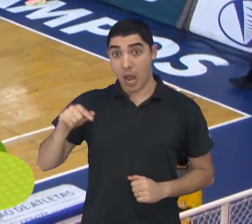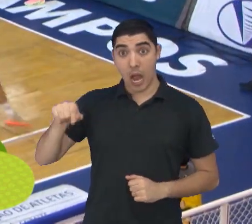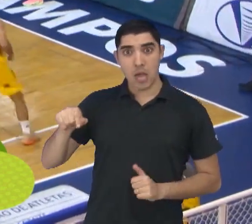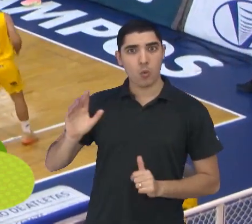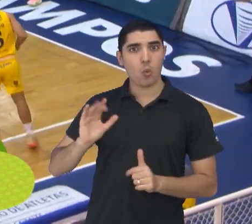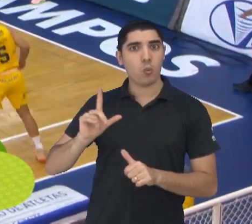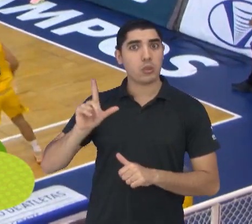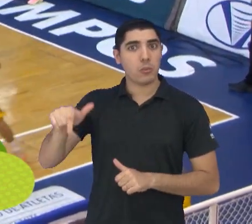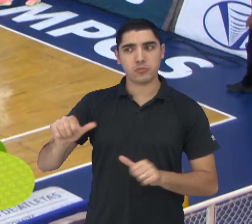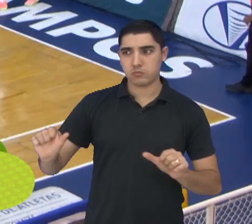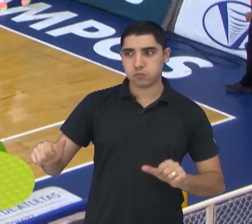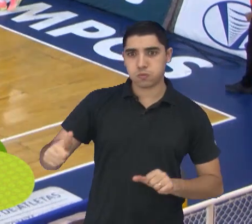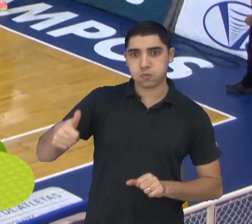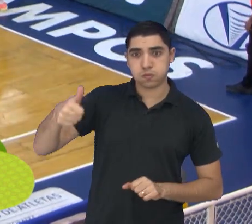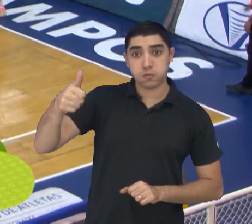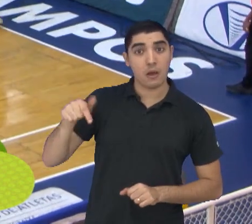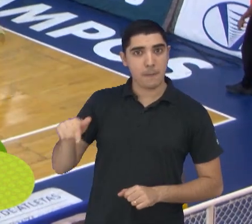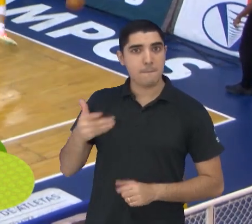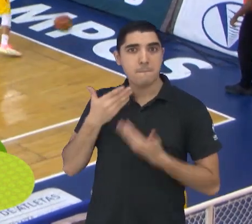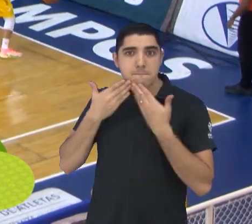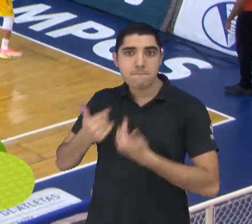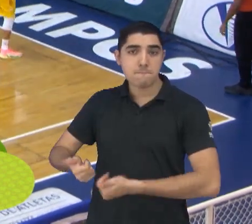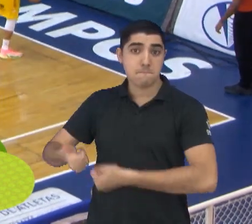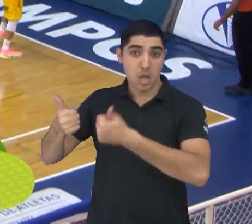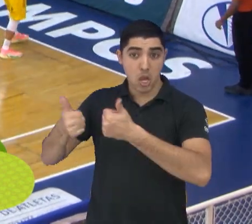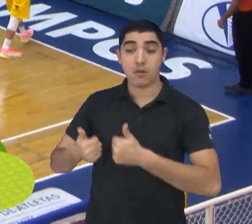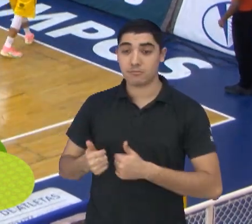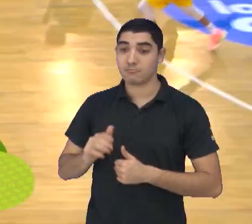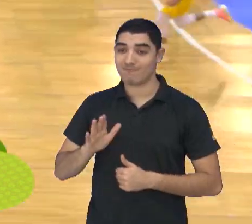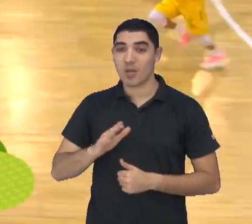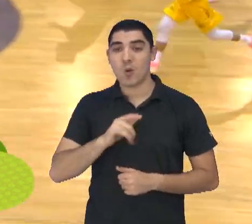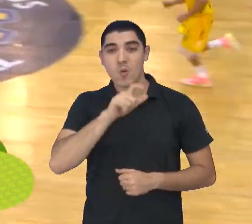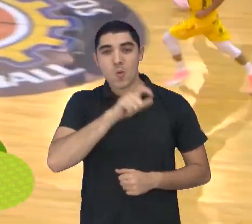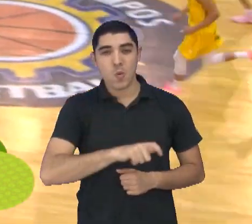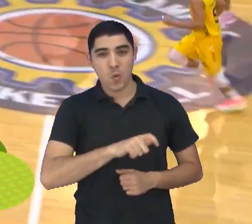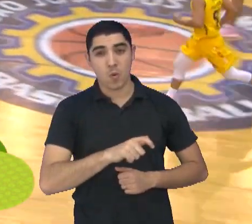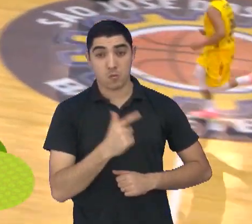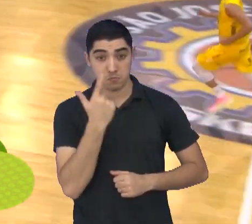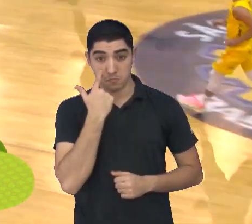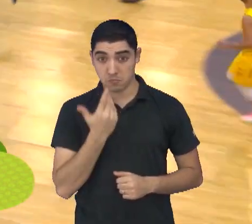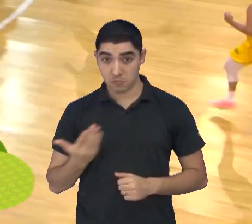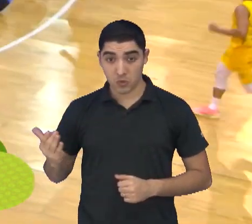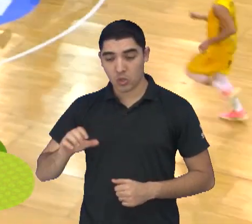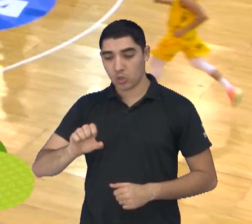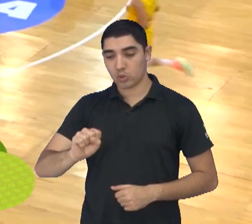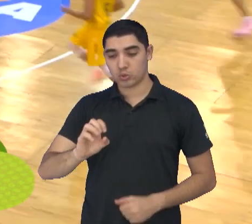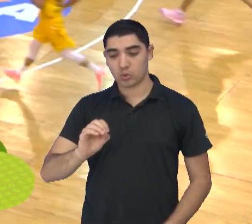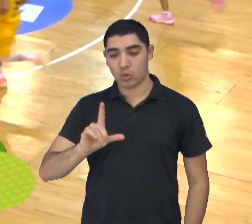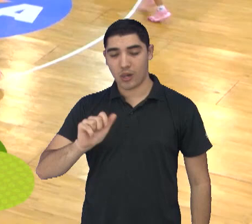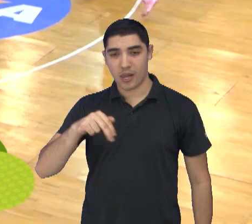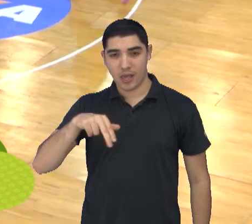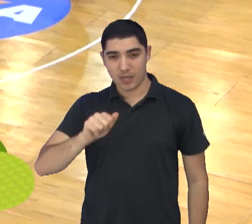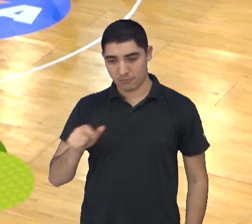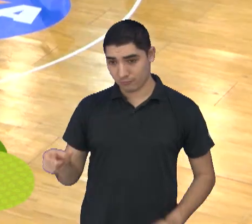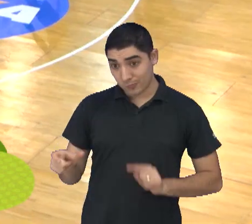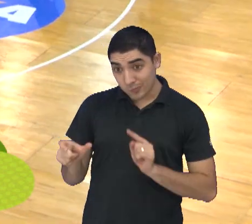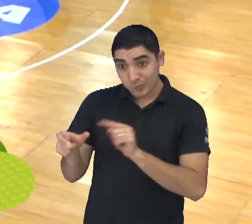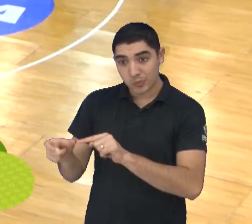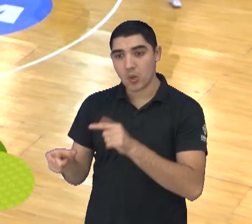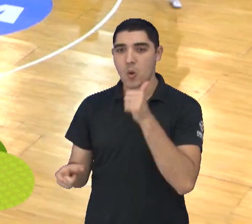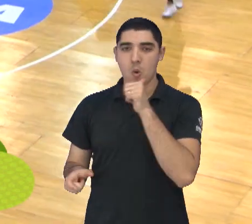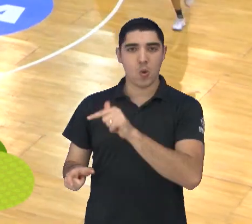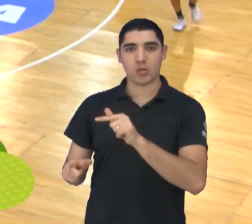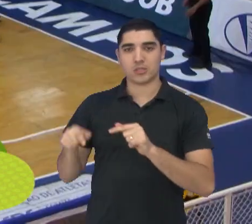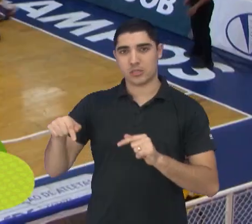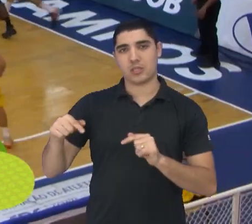e a defesa do Jacaré melhorou. Azar de Chorio. Solanas recebeu o passe picado e diminuiu para os